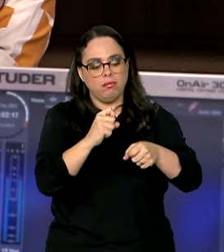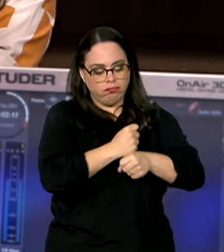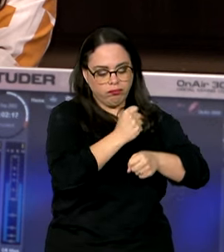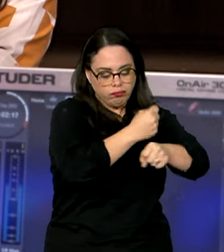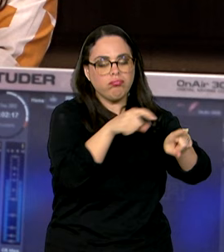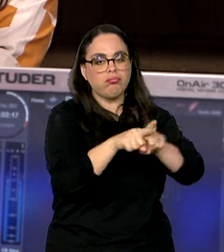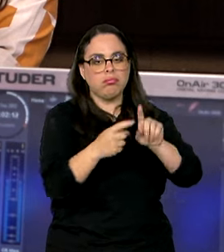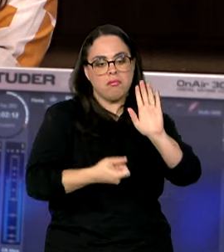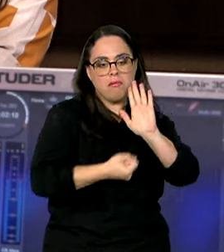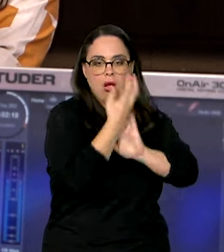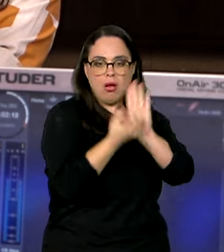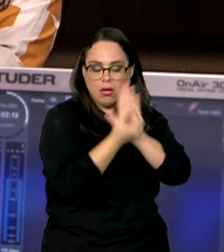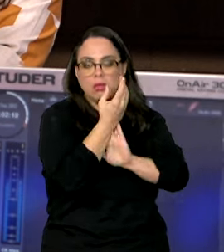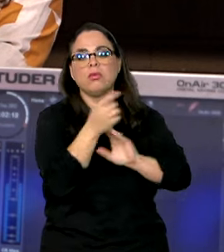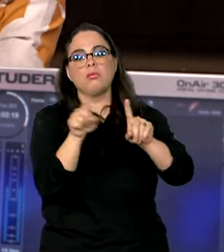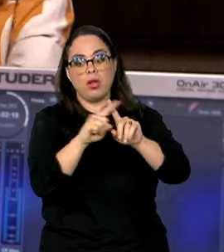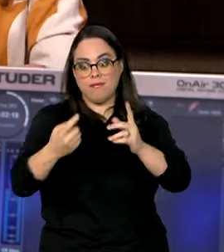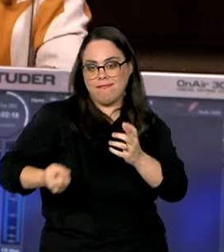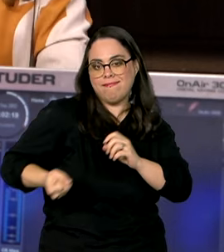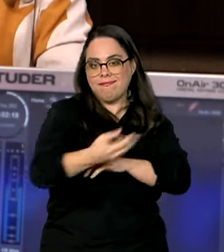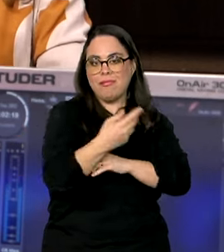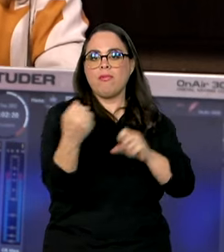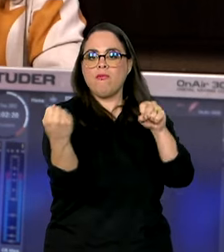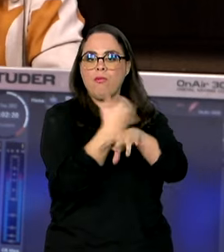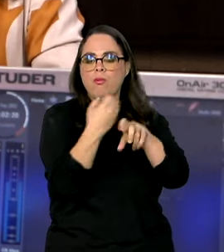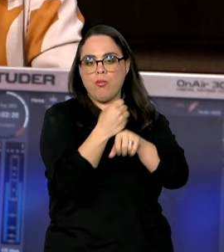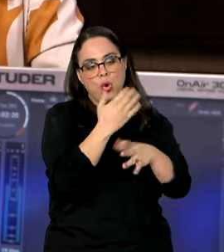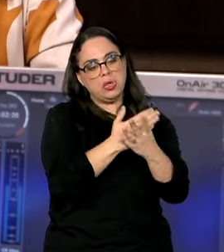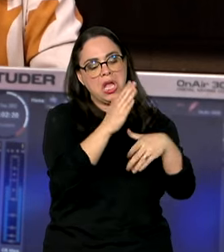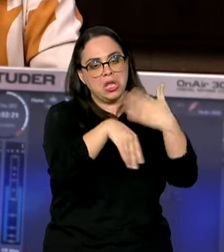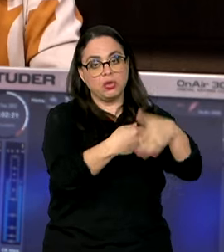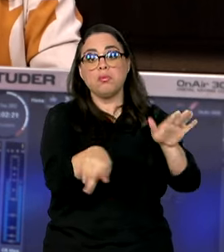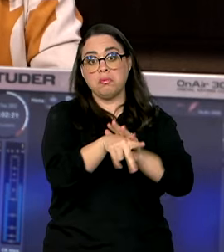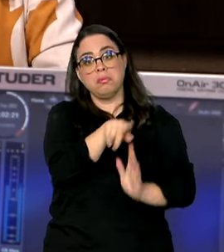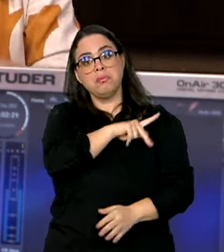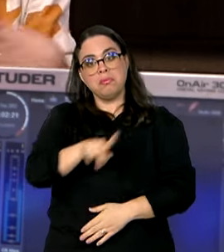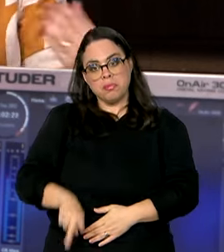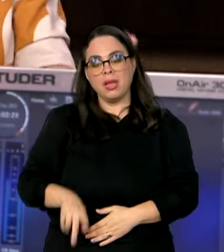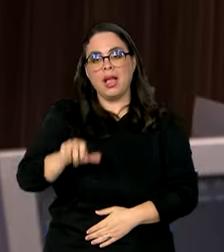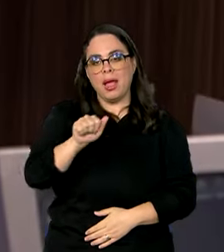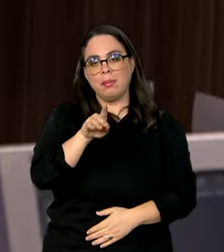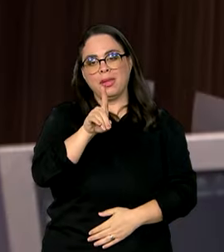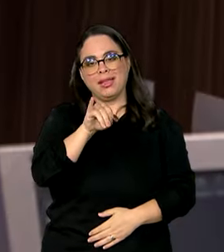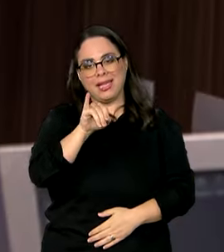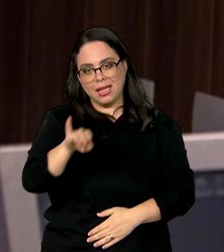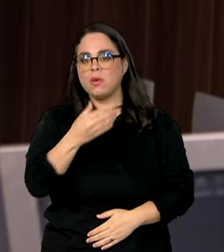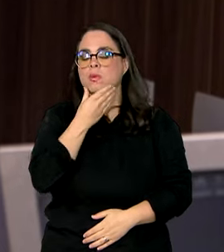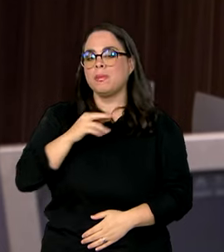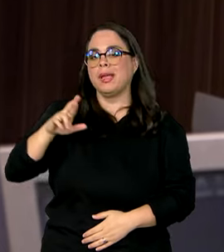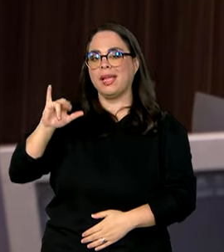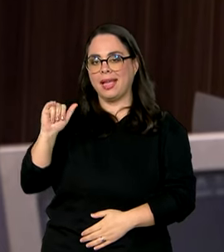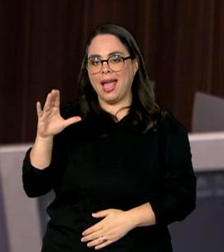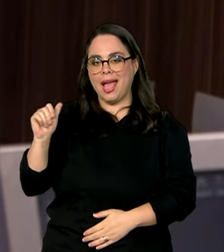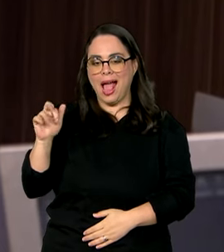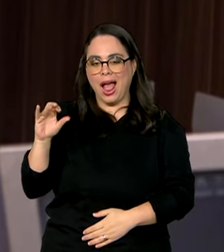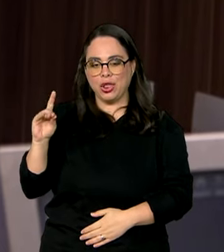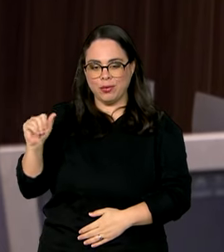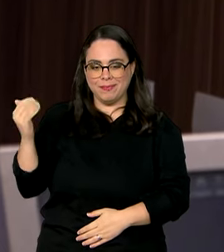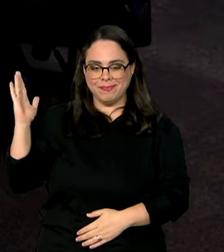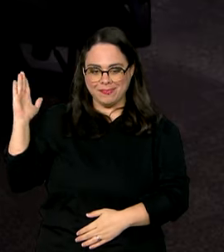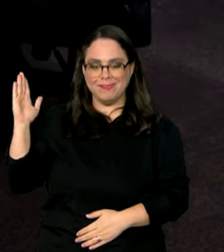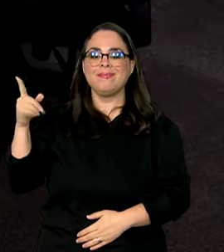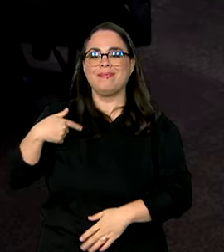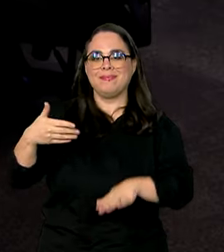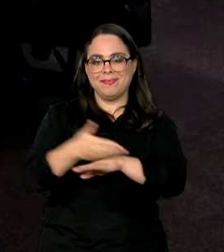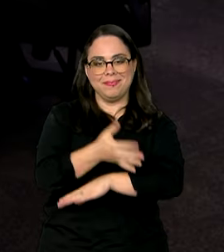processos. E este será um dos assuntos que vamos tratar com o presidente da ABDI, Ricardo Capelli, que participa ao vivo conosco aqui no